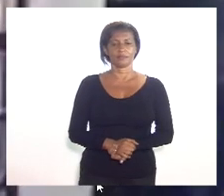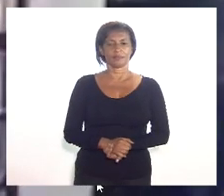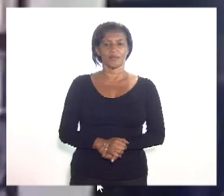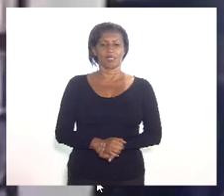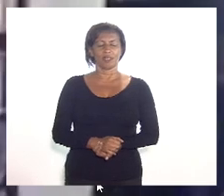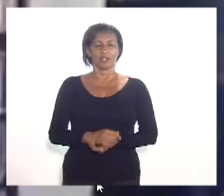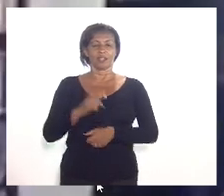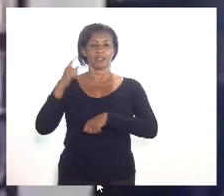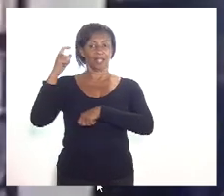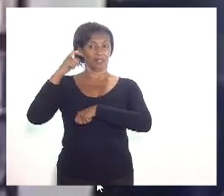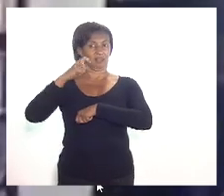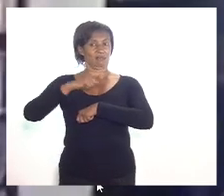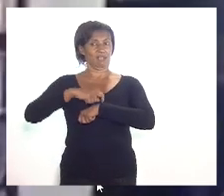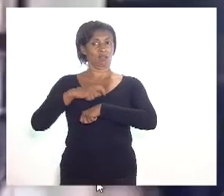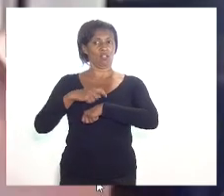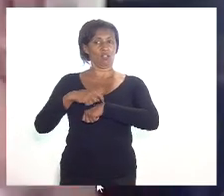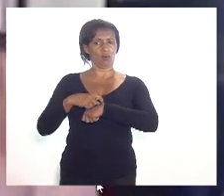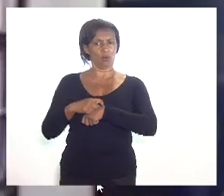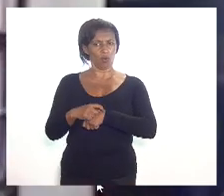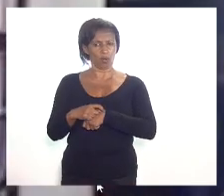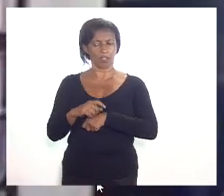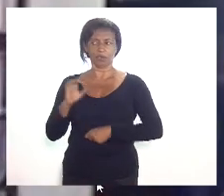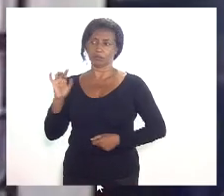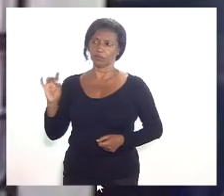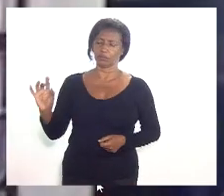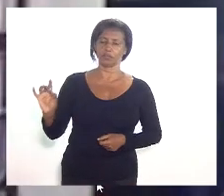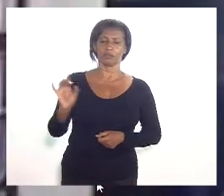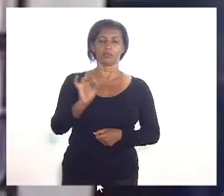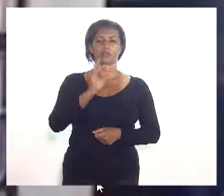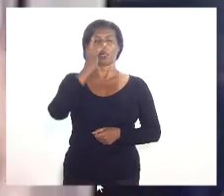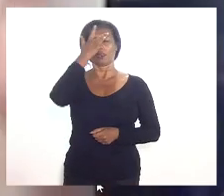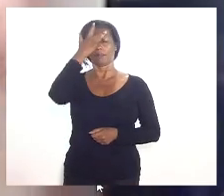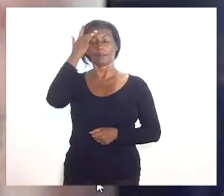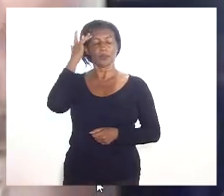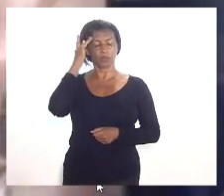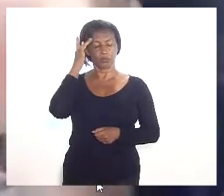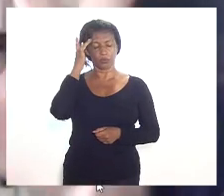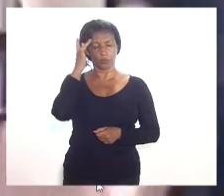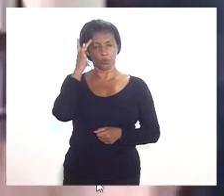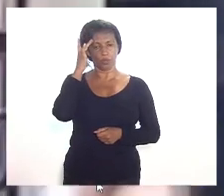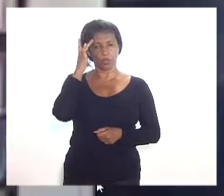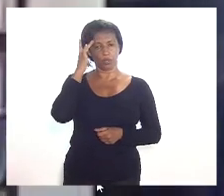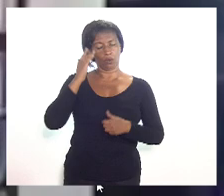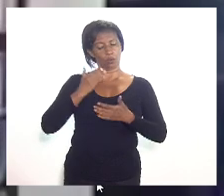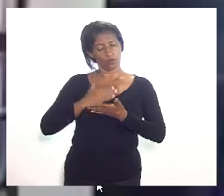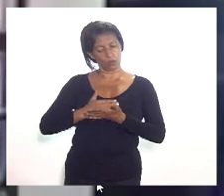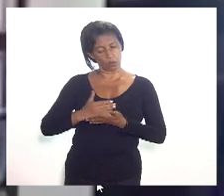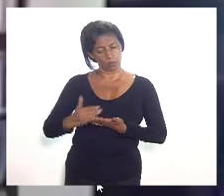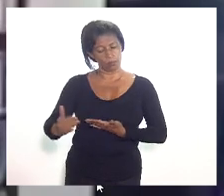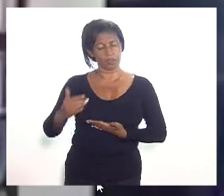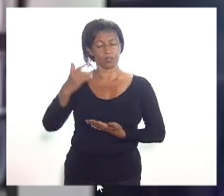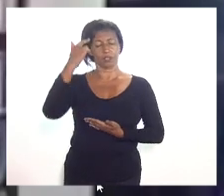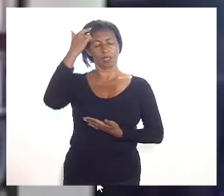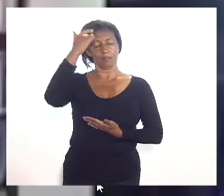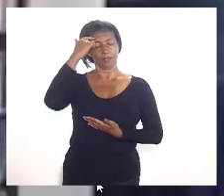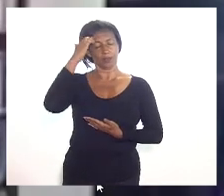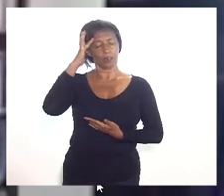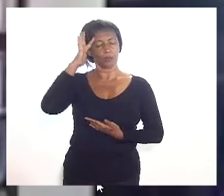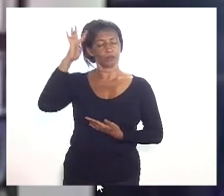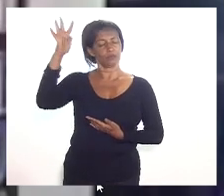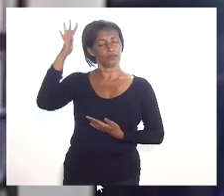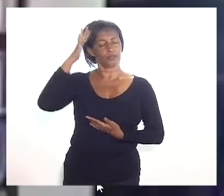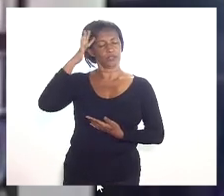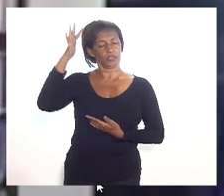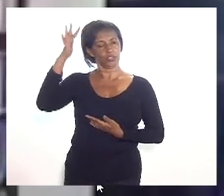na hora tá na hora de cada pessoa né começar a pensar a refletir